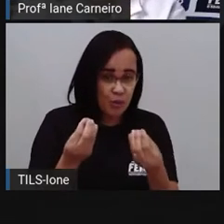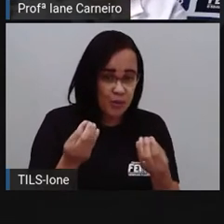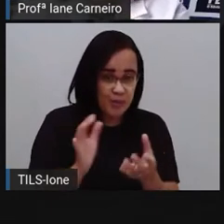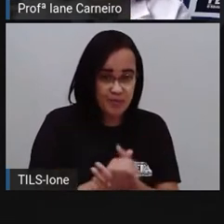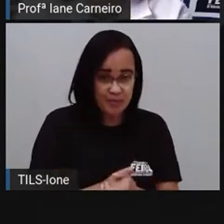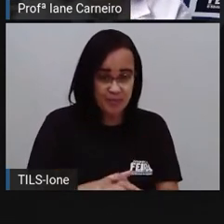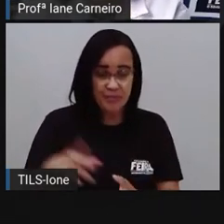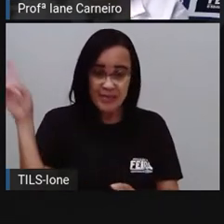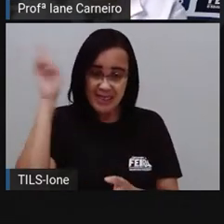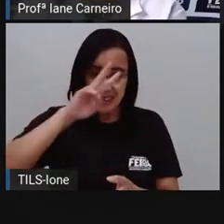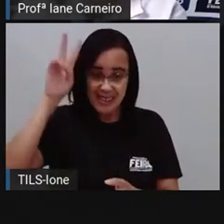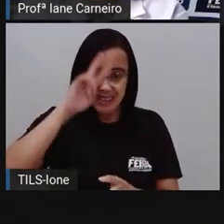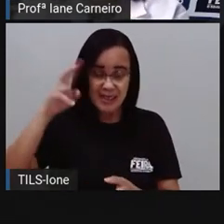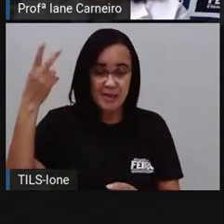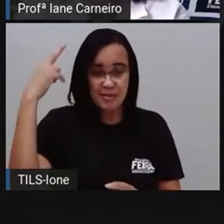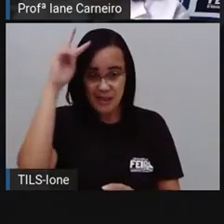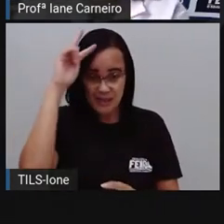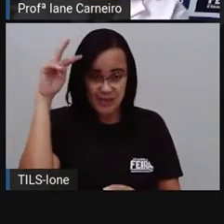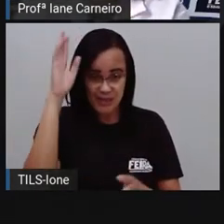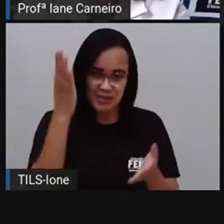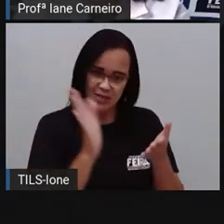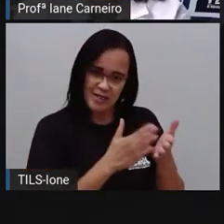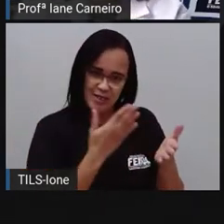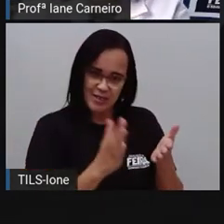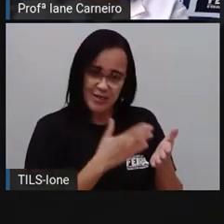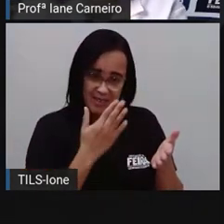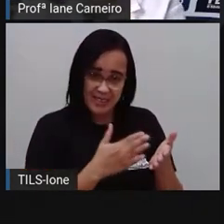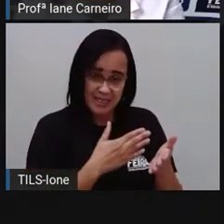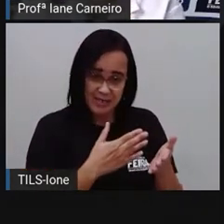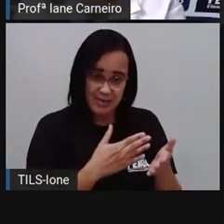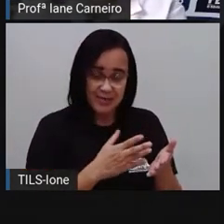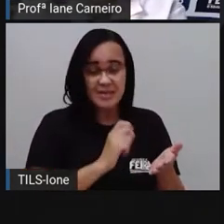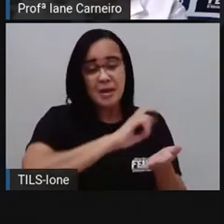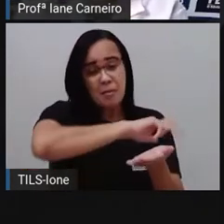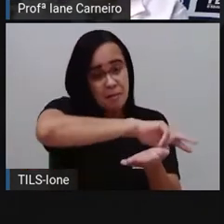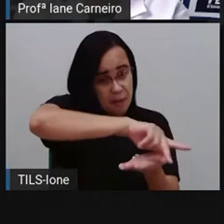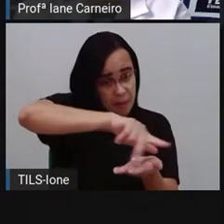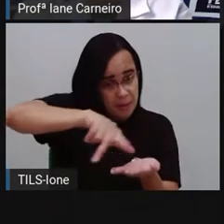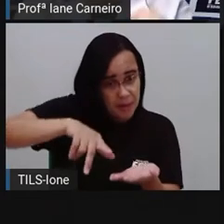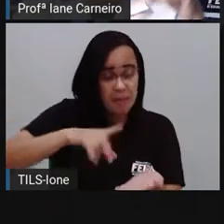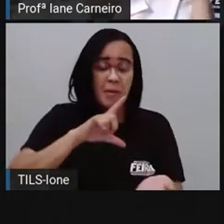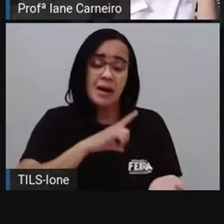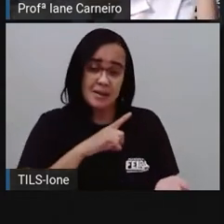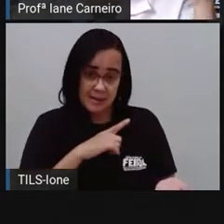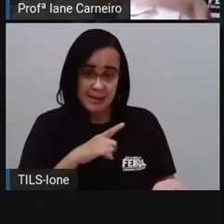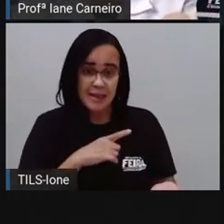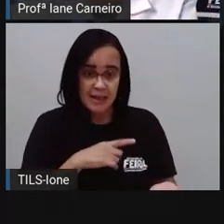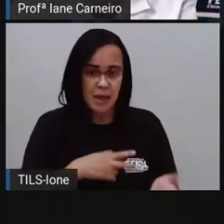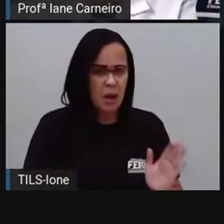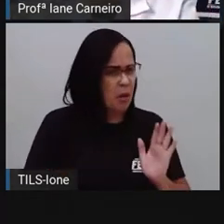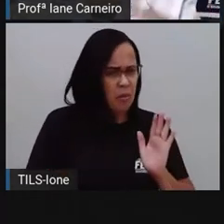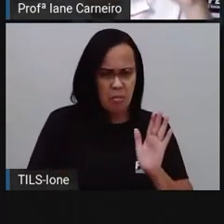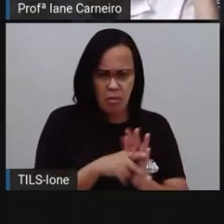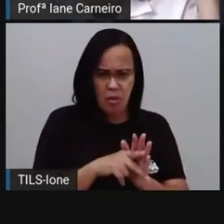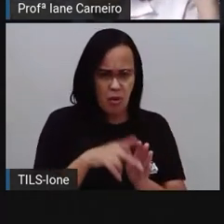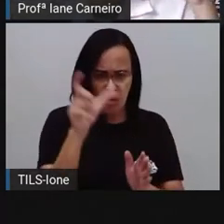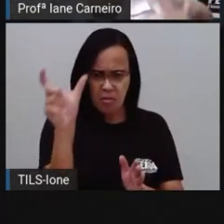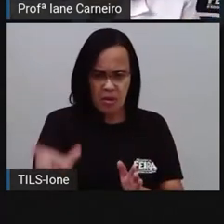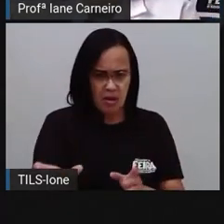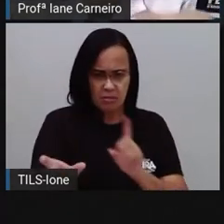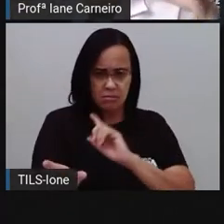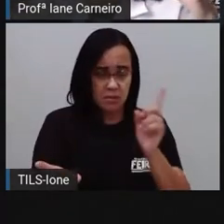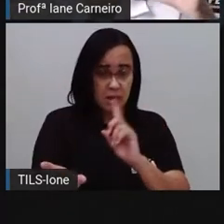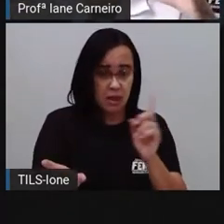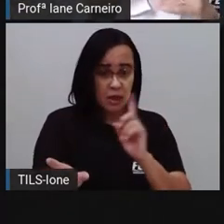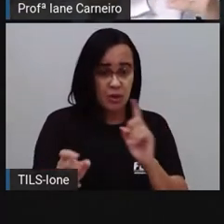de Tatiana Belinck, na diversidade. A gente viu que tinha algumas características que não era só ser alto, baixo,